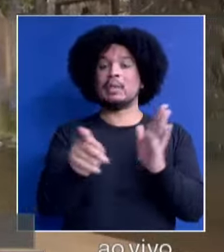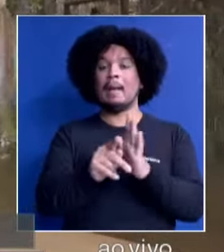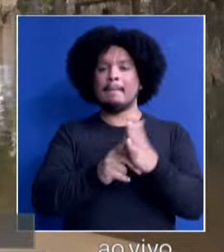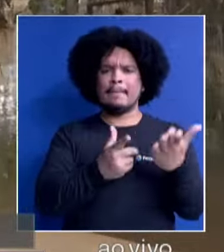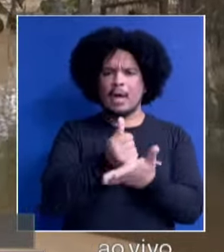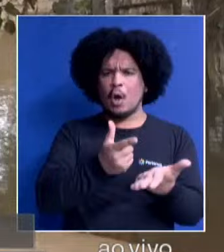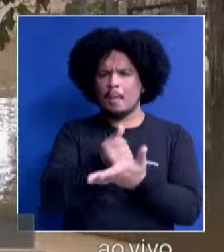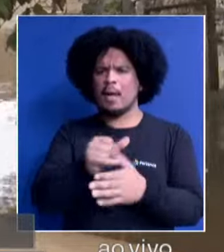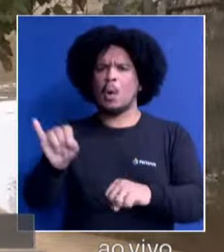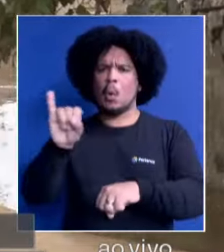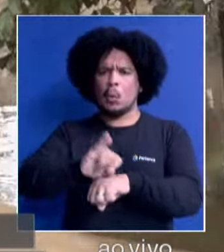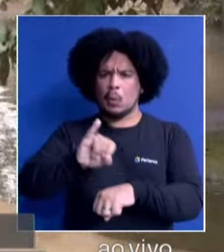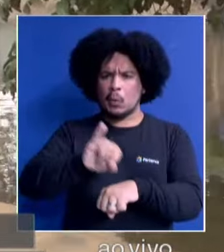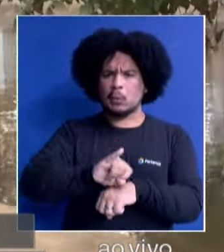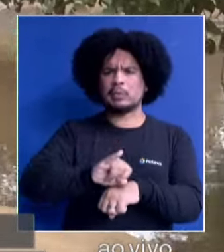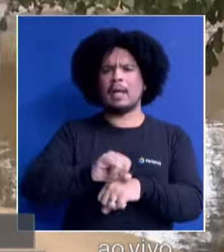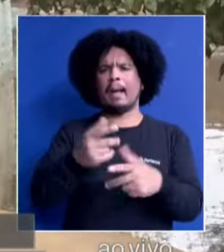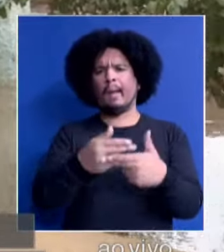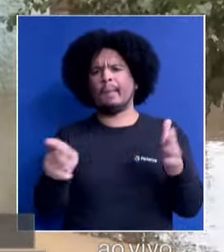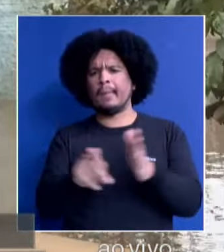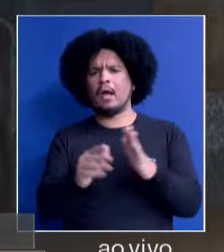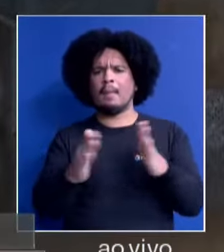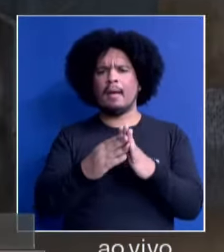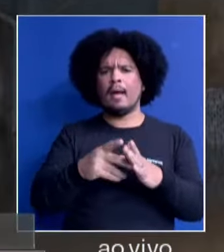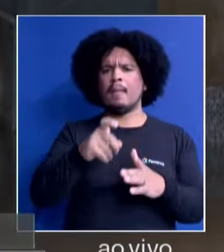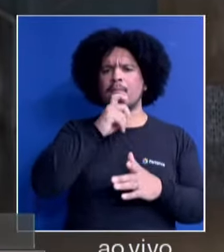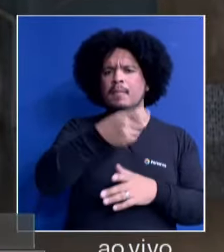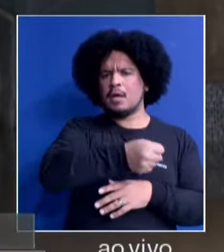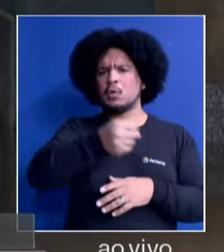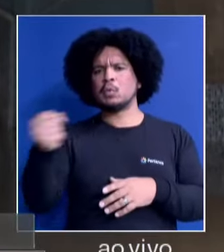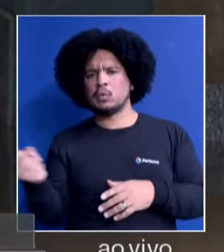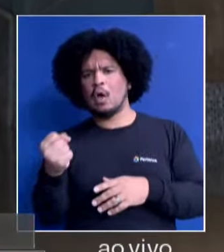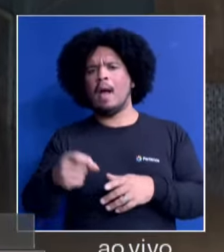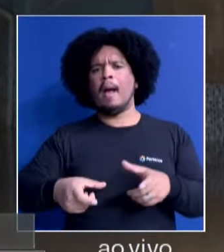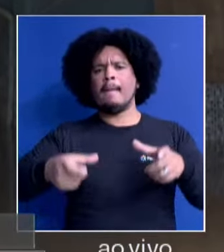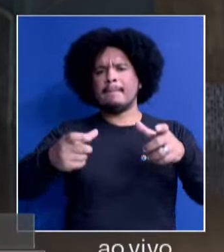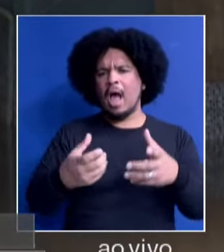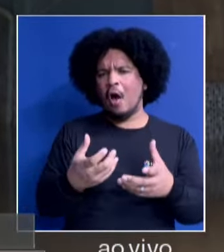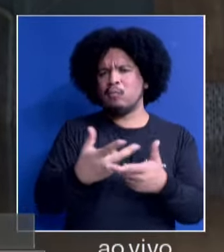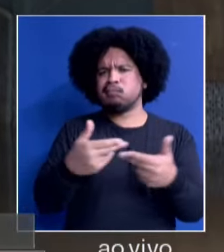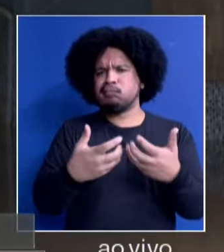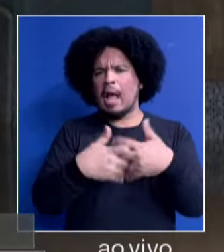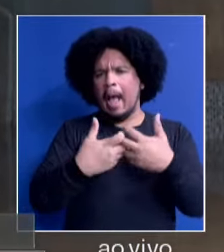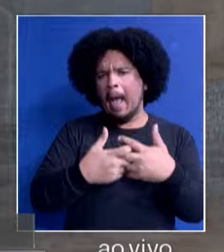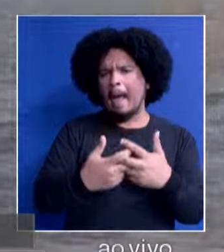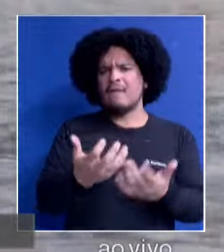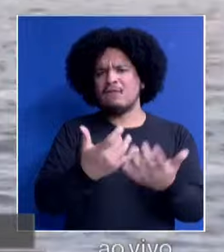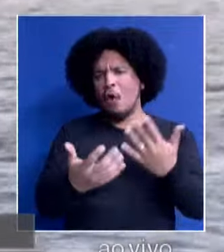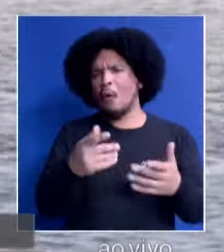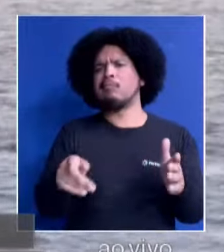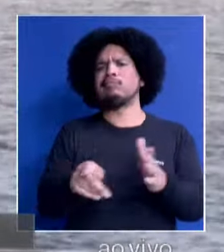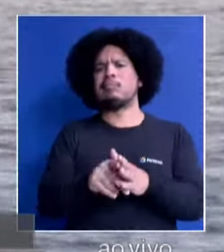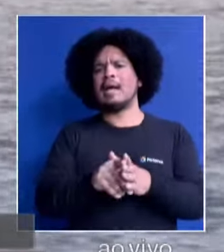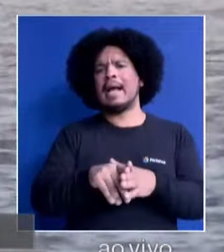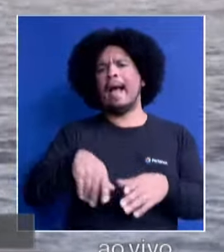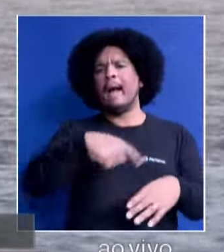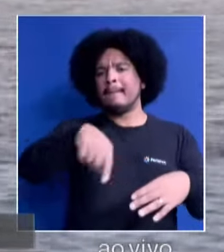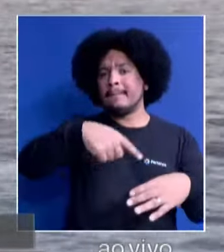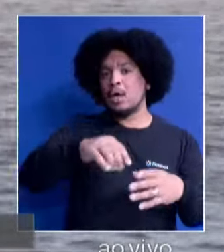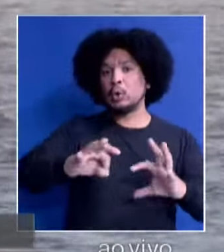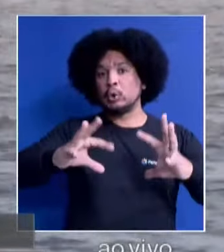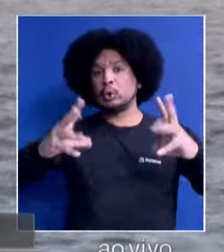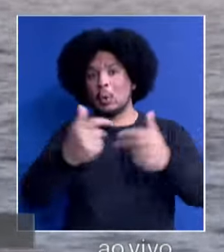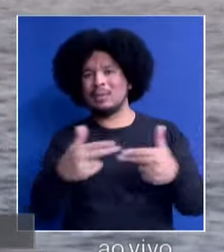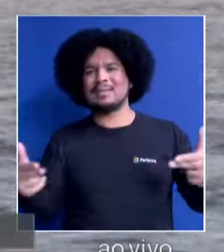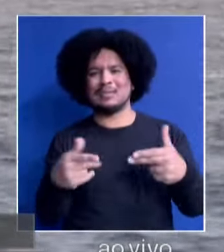de eletrodomésticos. A linha branca é aquilo, geladeira, fogão, máquina de lavar, itens básicos para ali